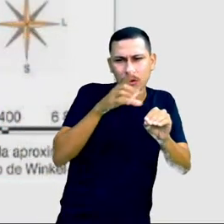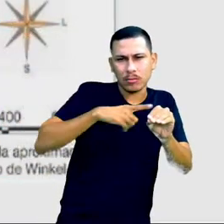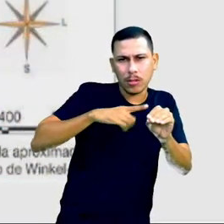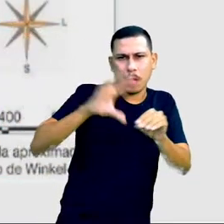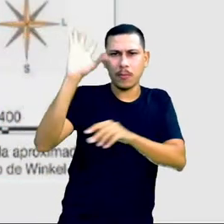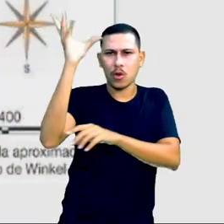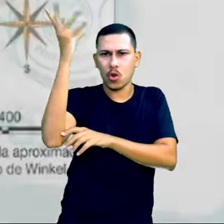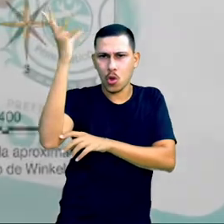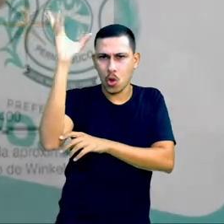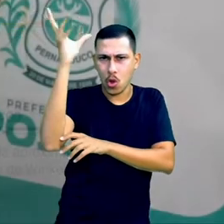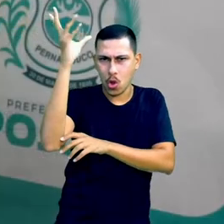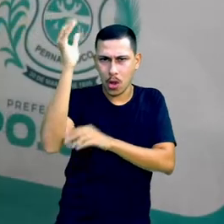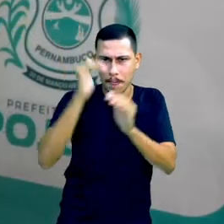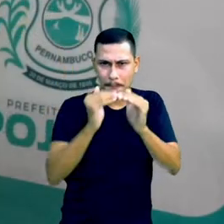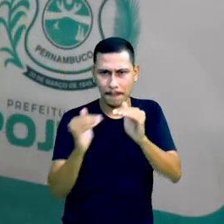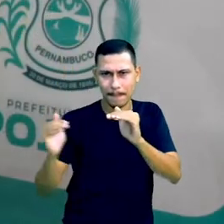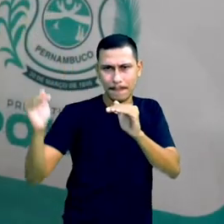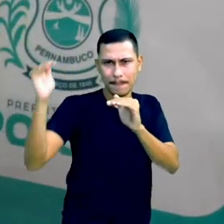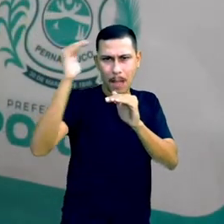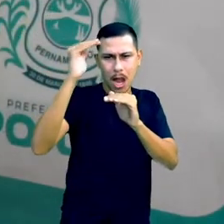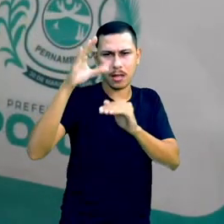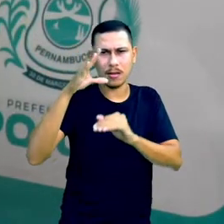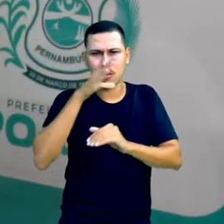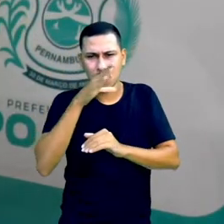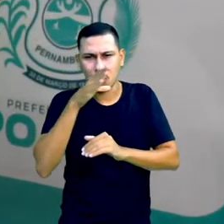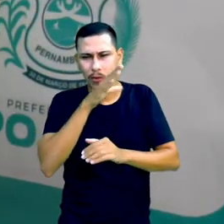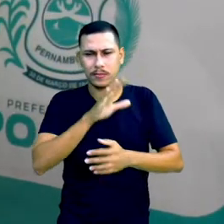clima subtropical. Ok?